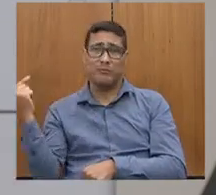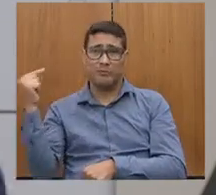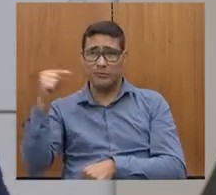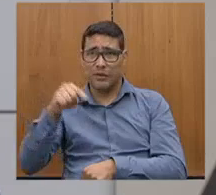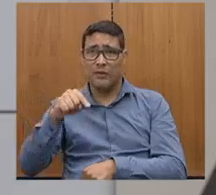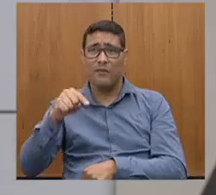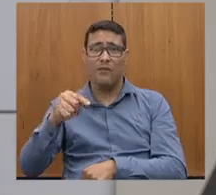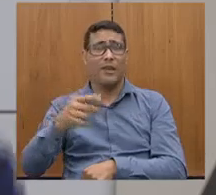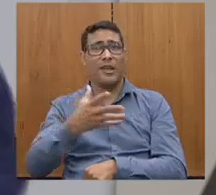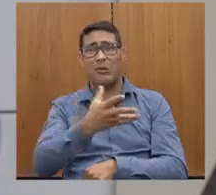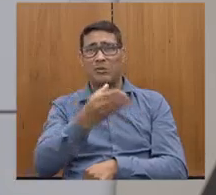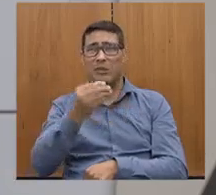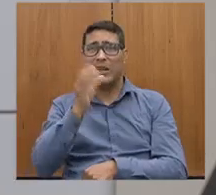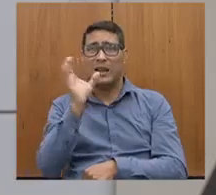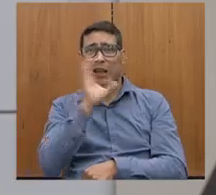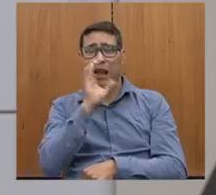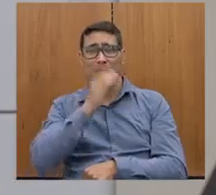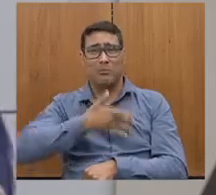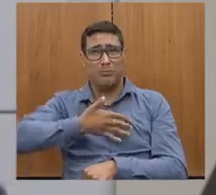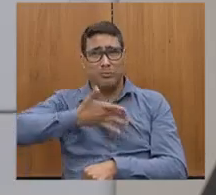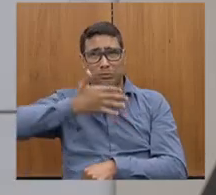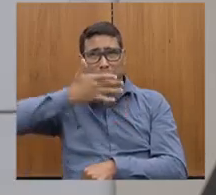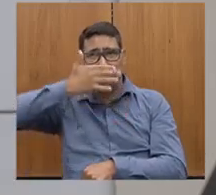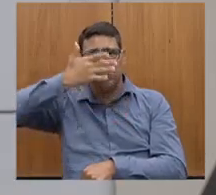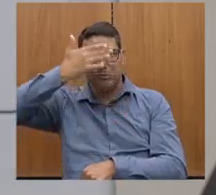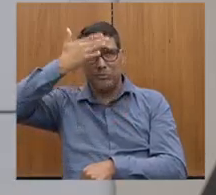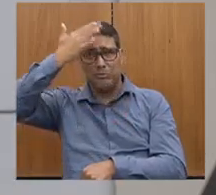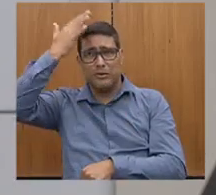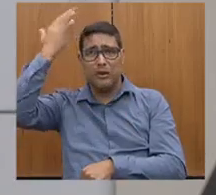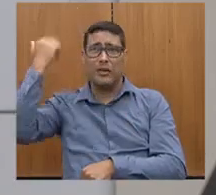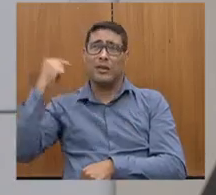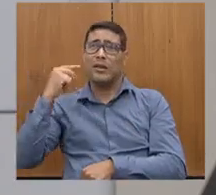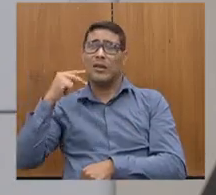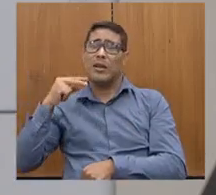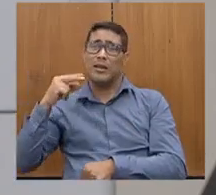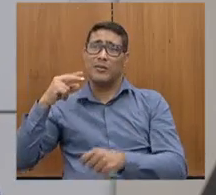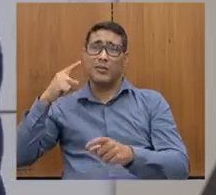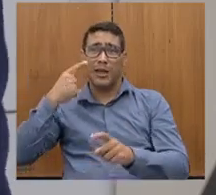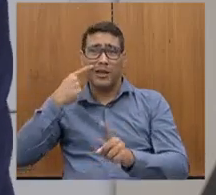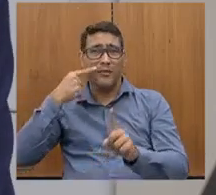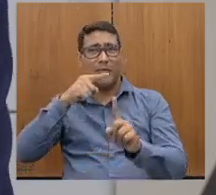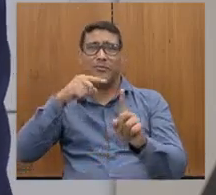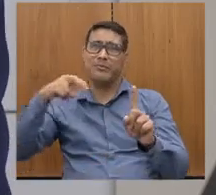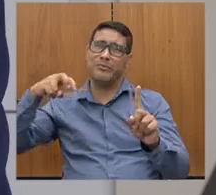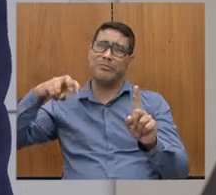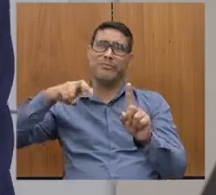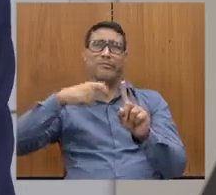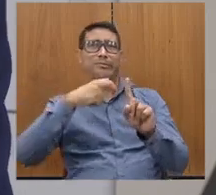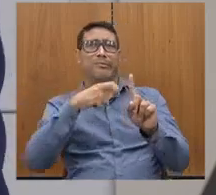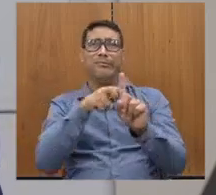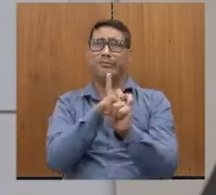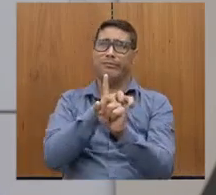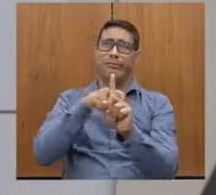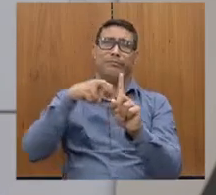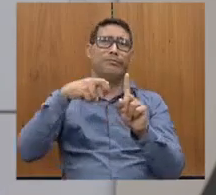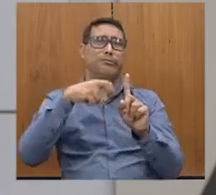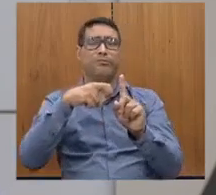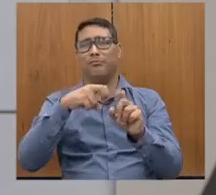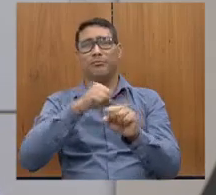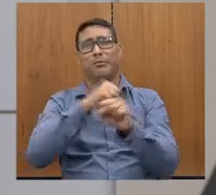está muito boa, é reto, e, de repente, dá com em cima dos cones, vai passando em cima. Precisamos ter uma sinalização, mas muito,